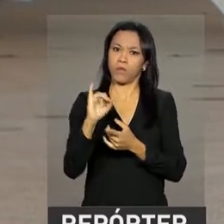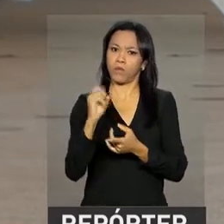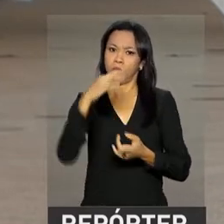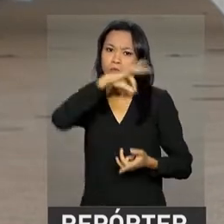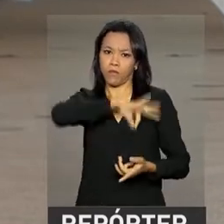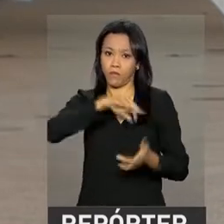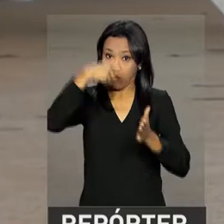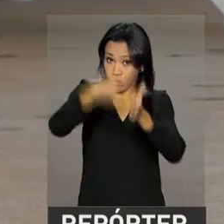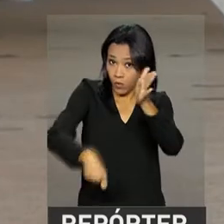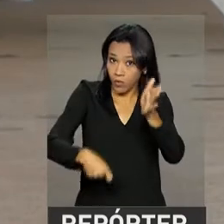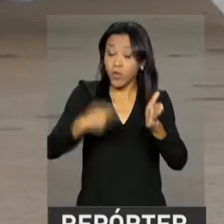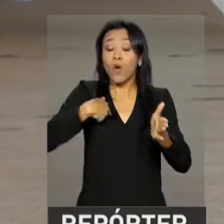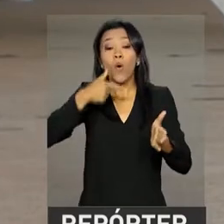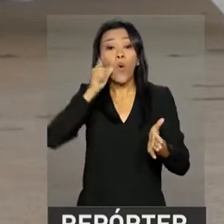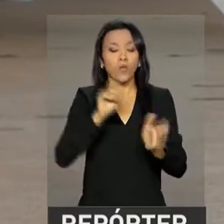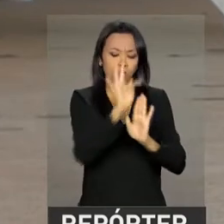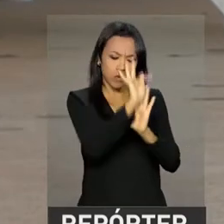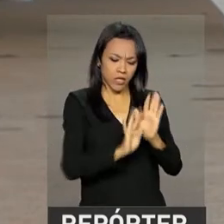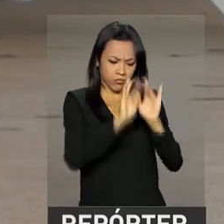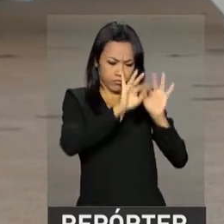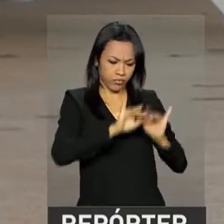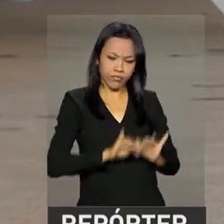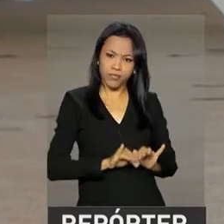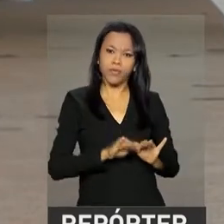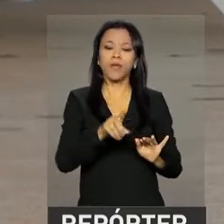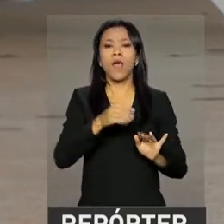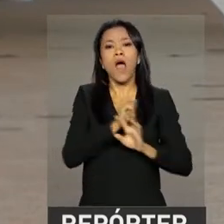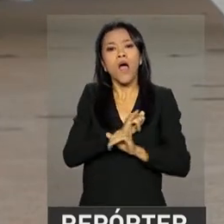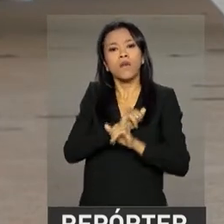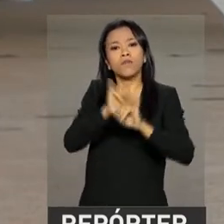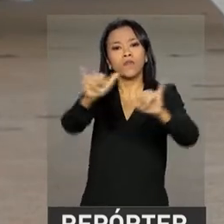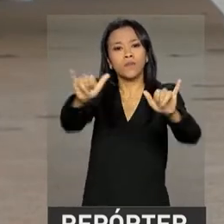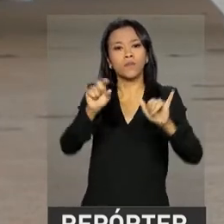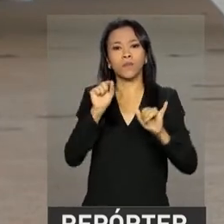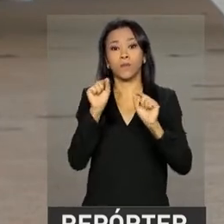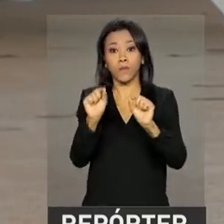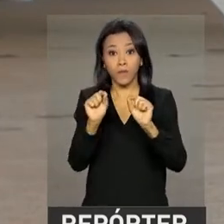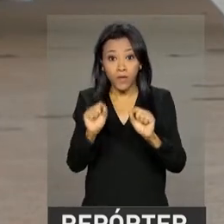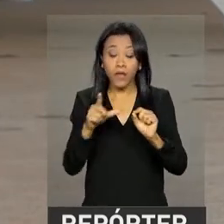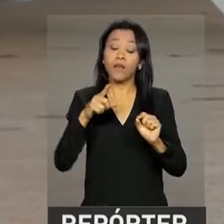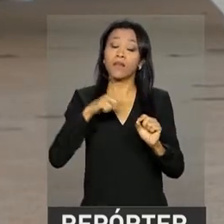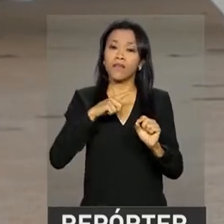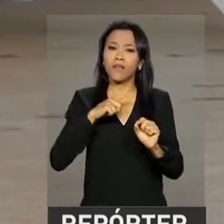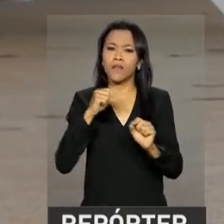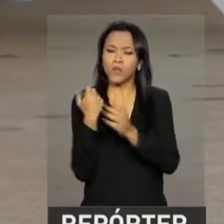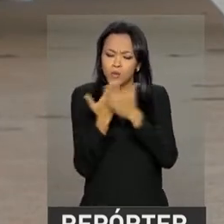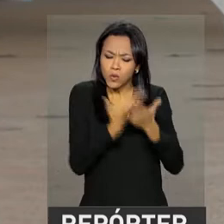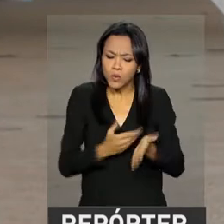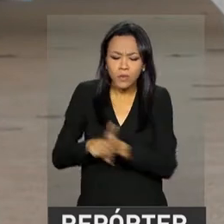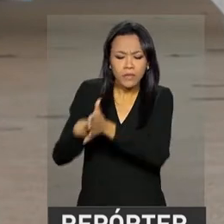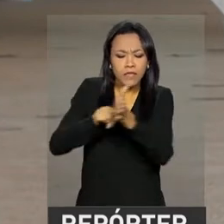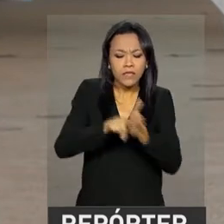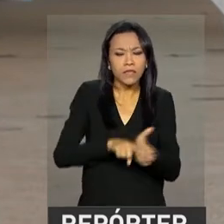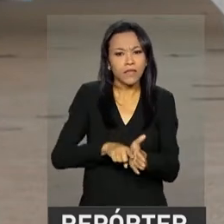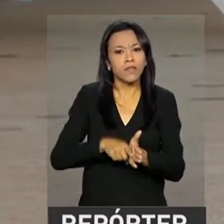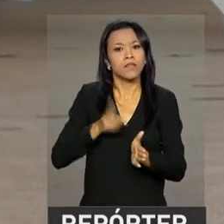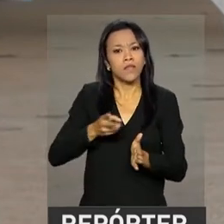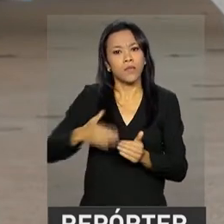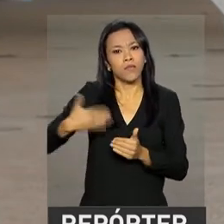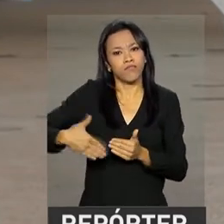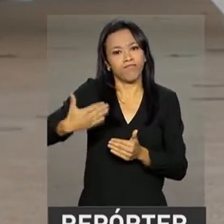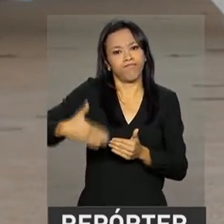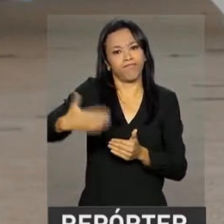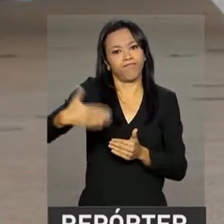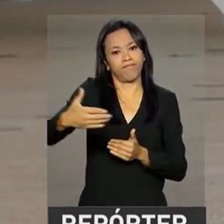o presidente Michel Temer fez ontem, em um discurso, menção genérica a estudos que são feitos de forma permanente pela área